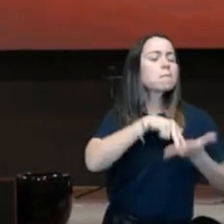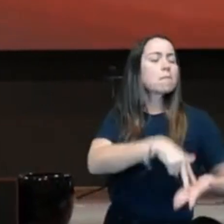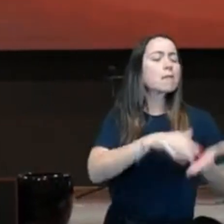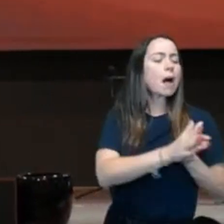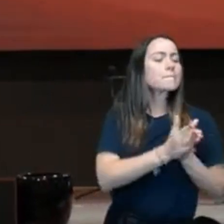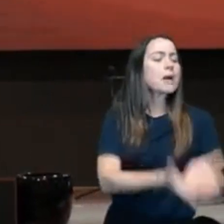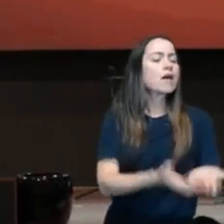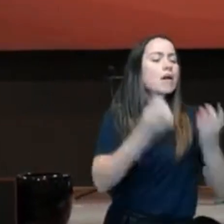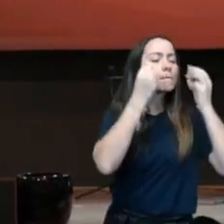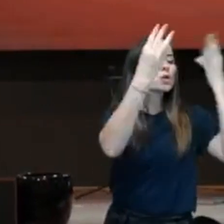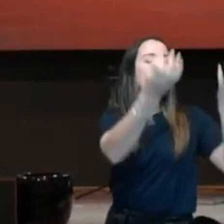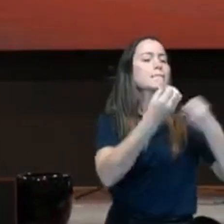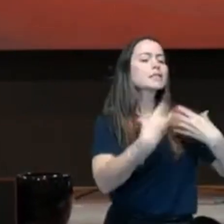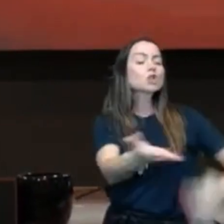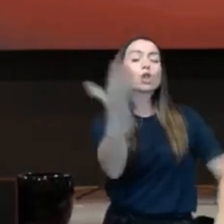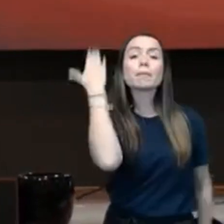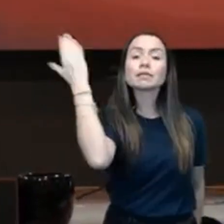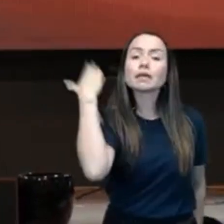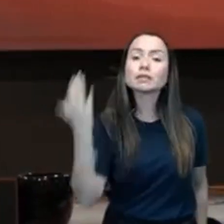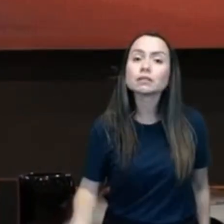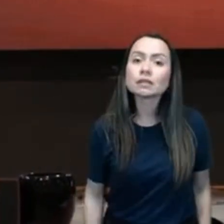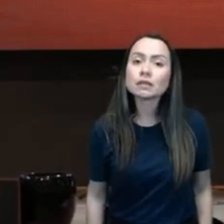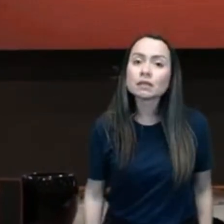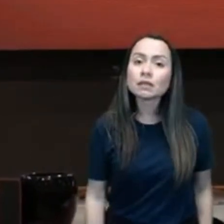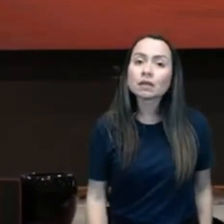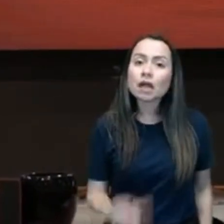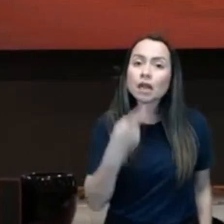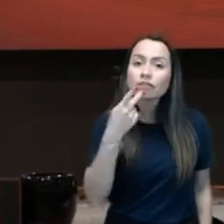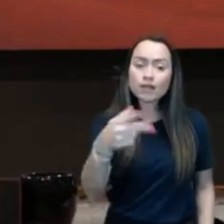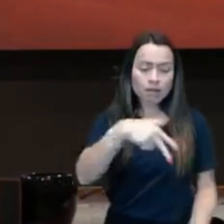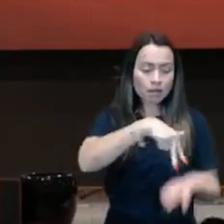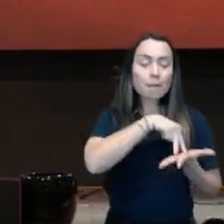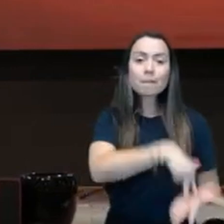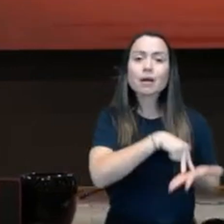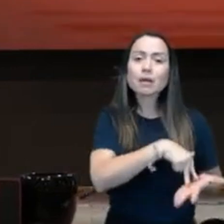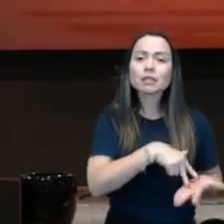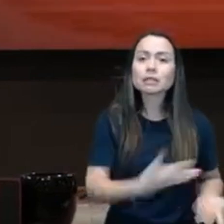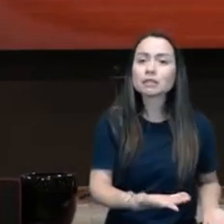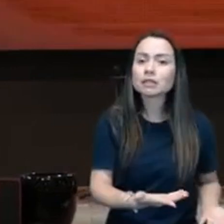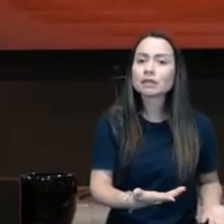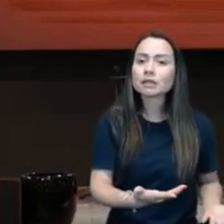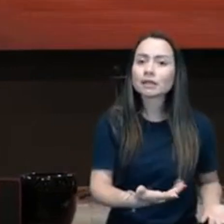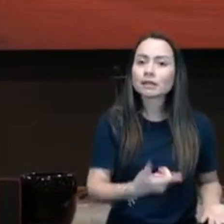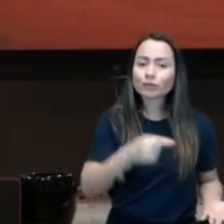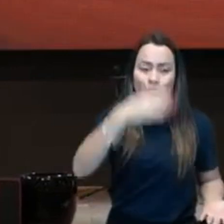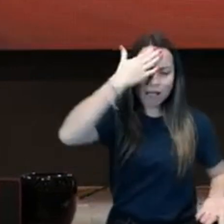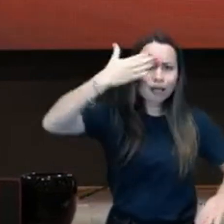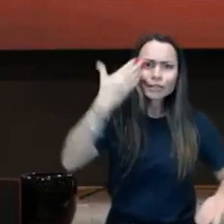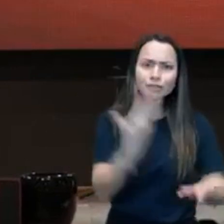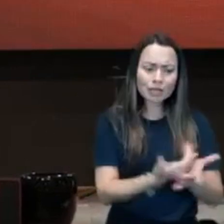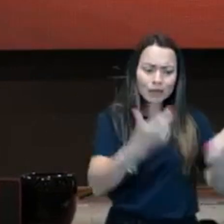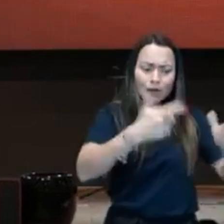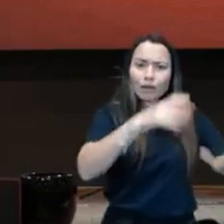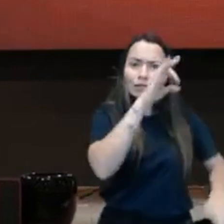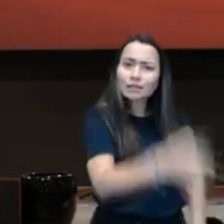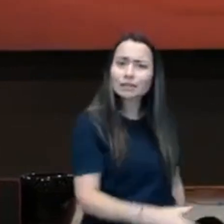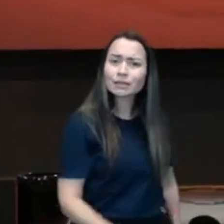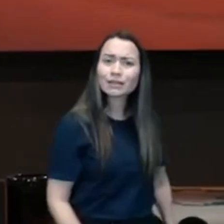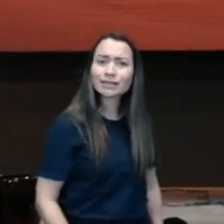recebi de Moisés. E ele ia dizer que estaria permanecendo, aonde ele cria que era o lugar certo.